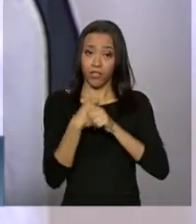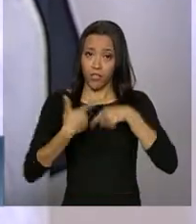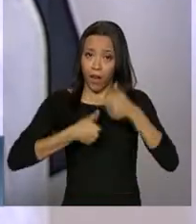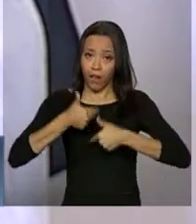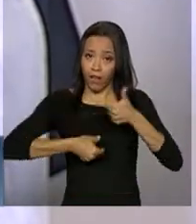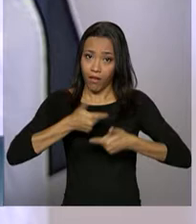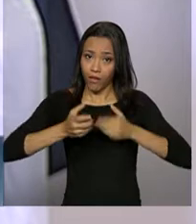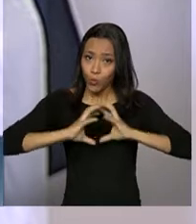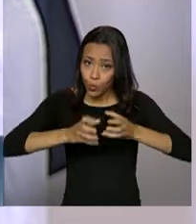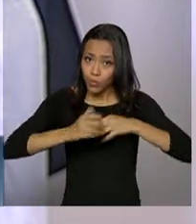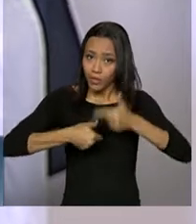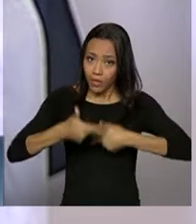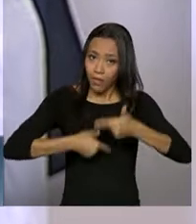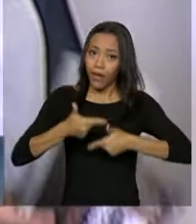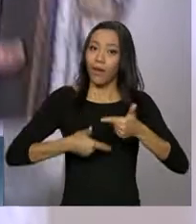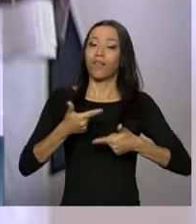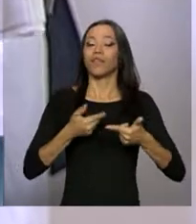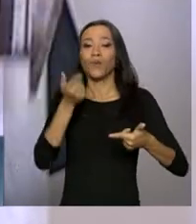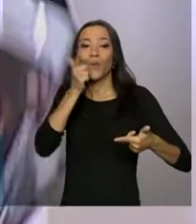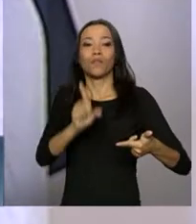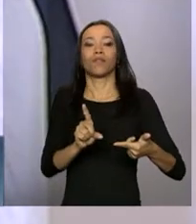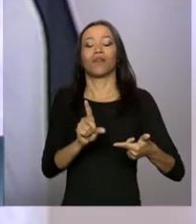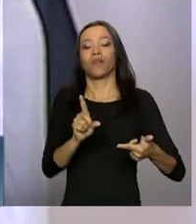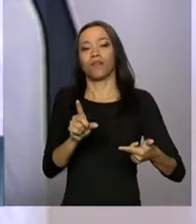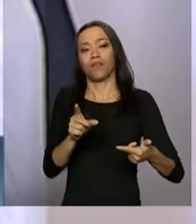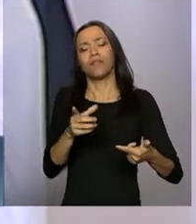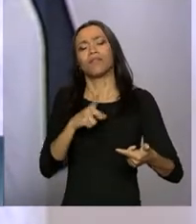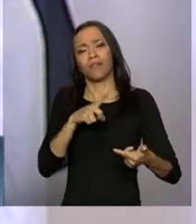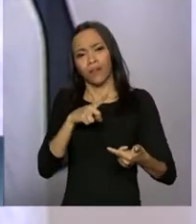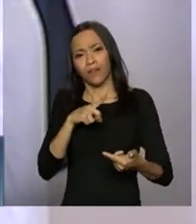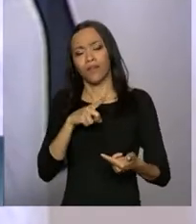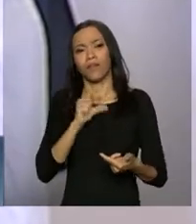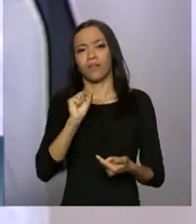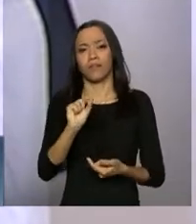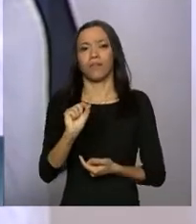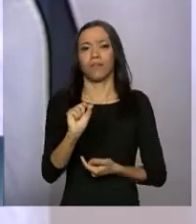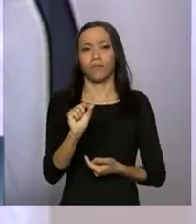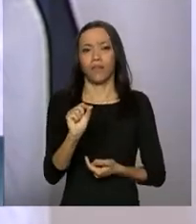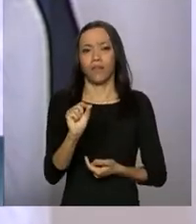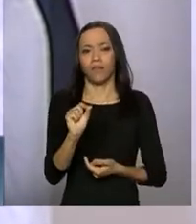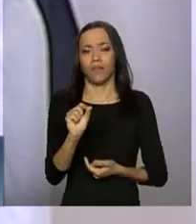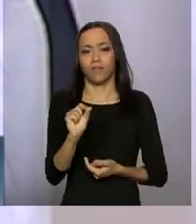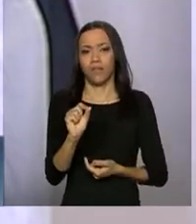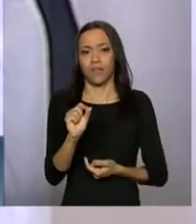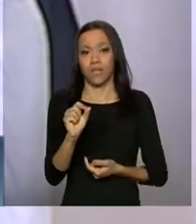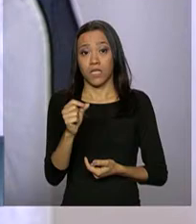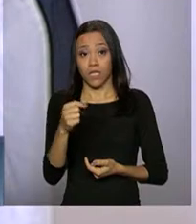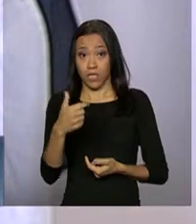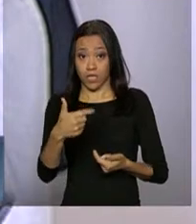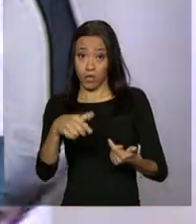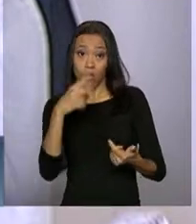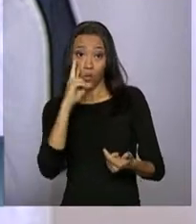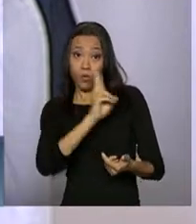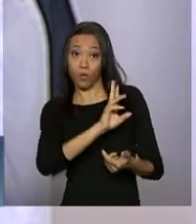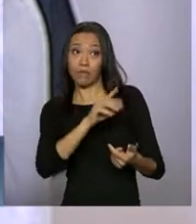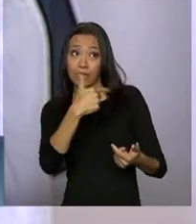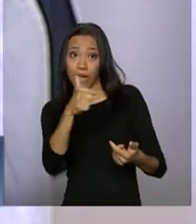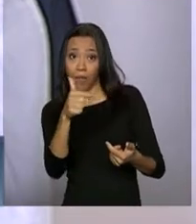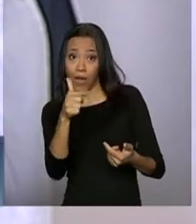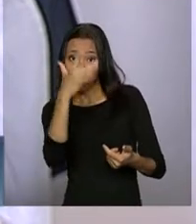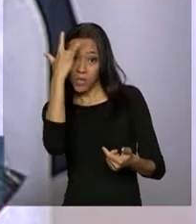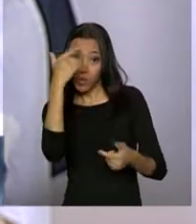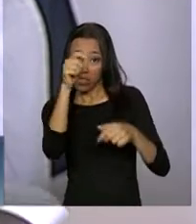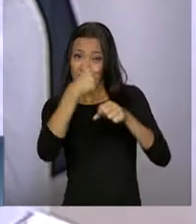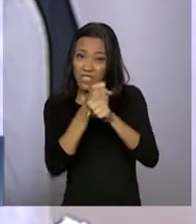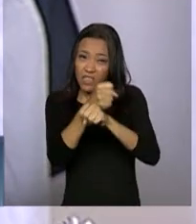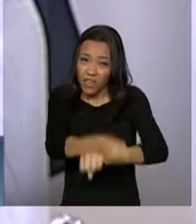essa atuação e ali a gente já tem a indicação de identificação de trabalhadores análogos escravos com consequente resgate